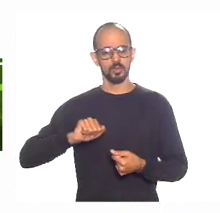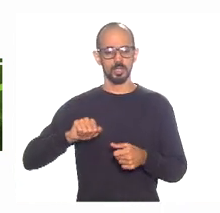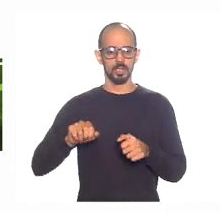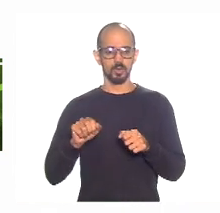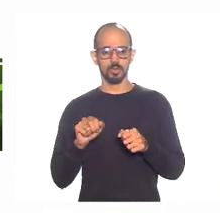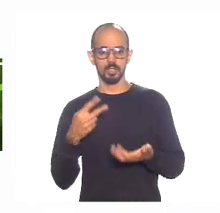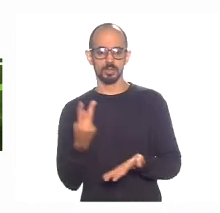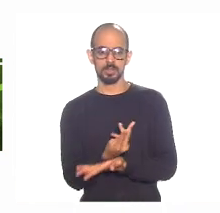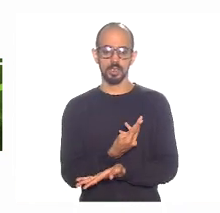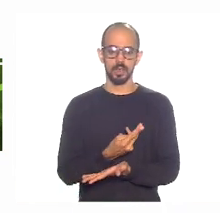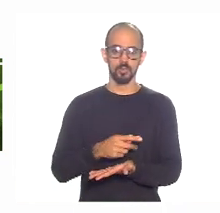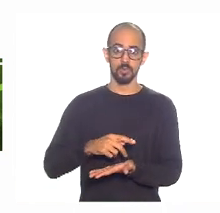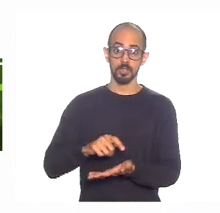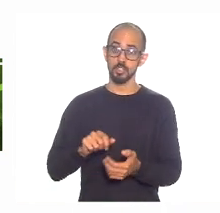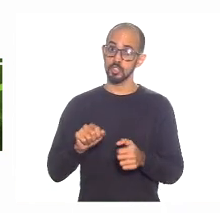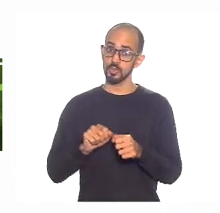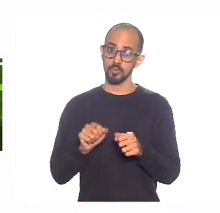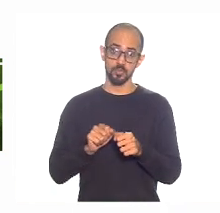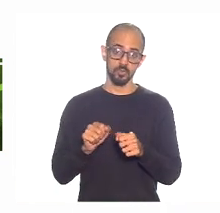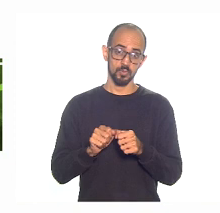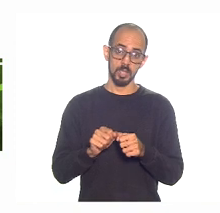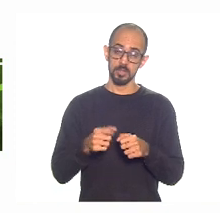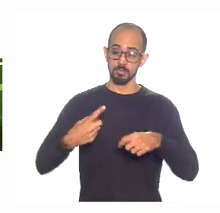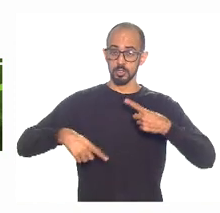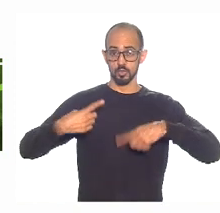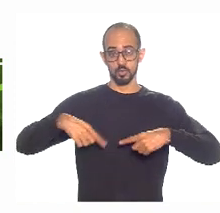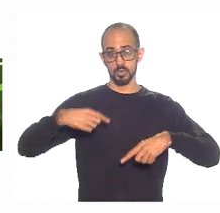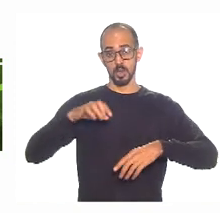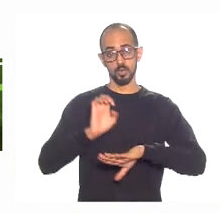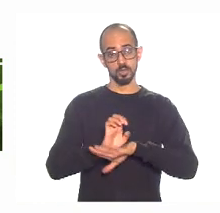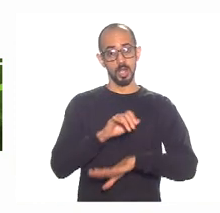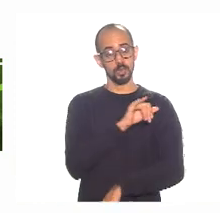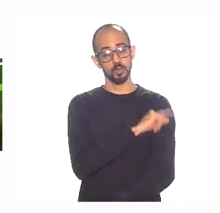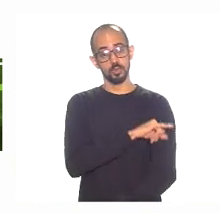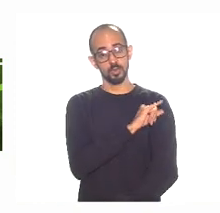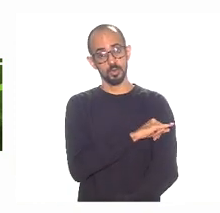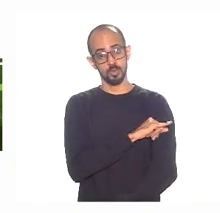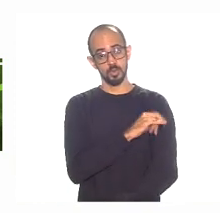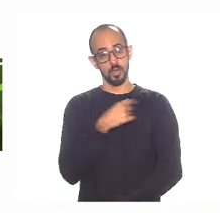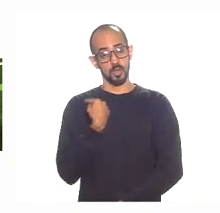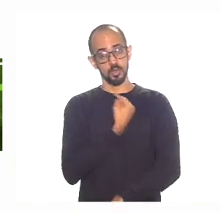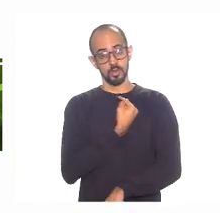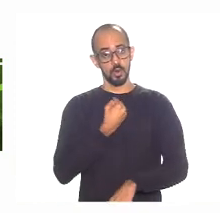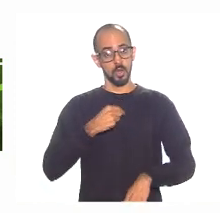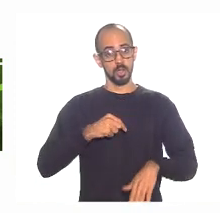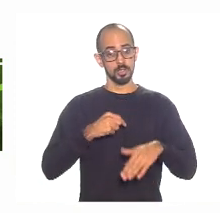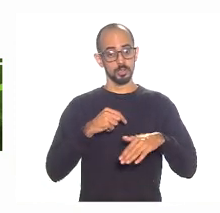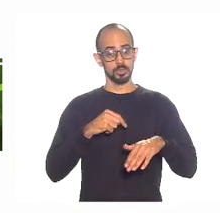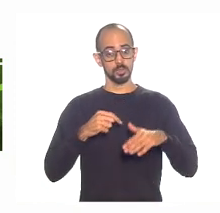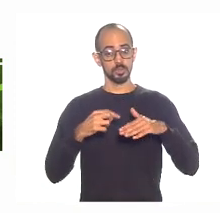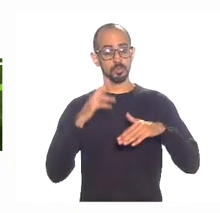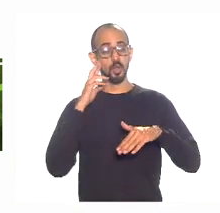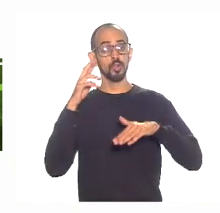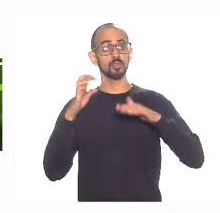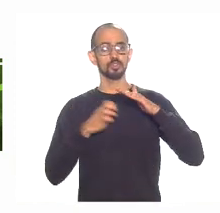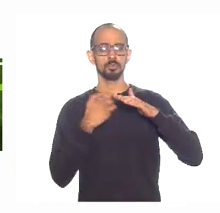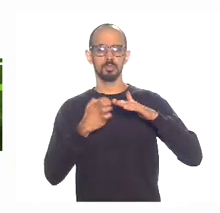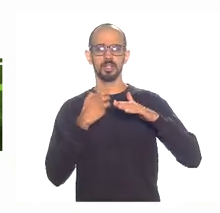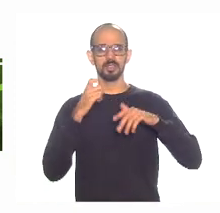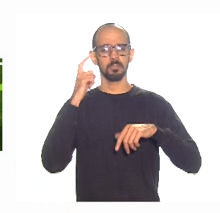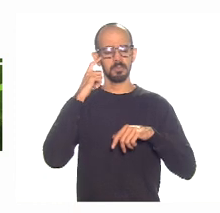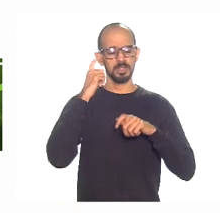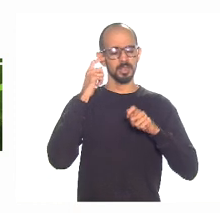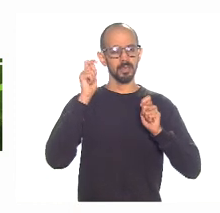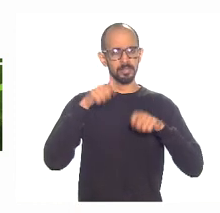só. As nossas entidades empresariais acham que vai se resolver a questão econômica apenas com incentivo